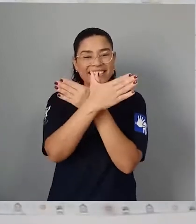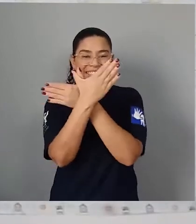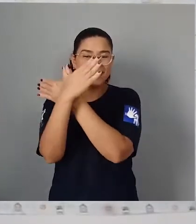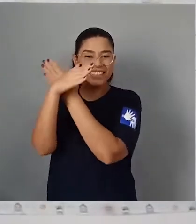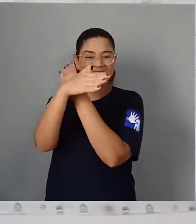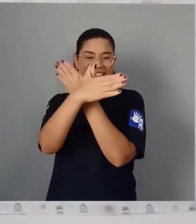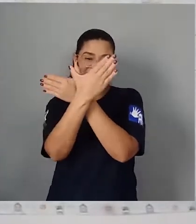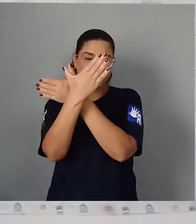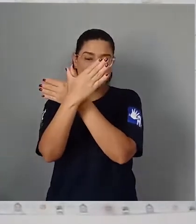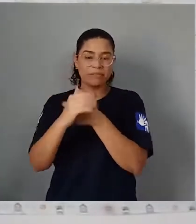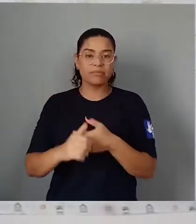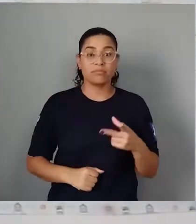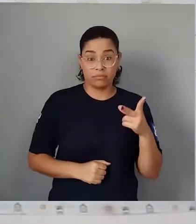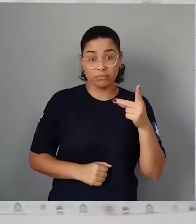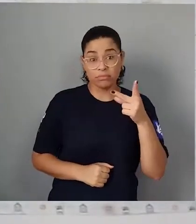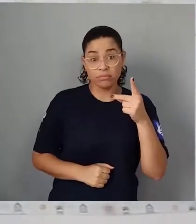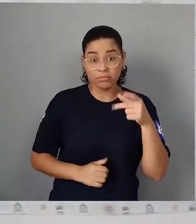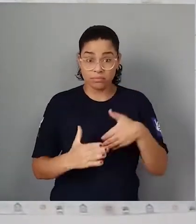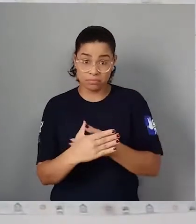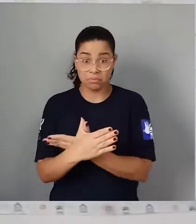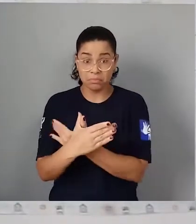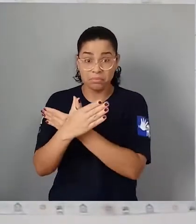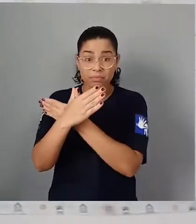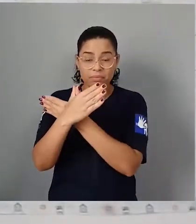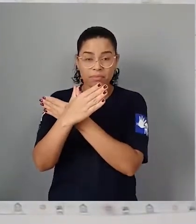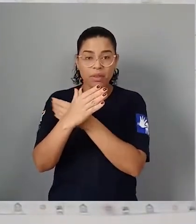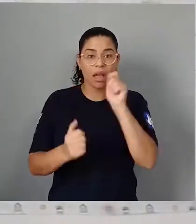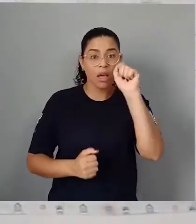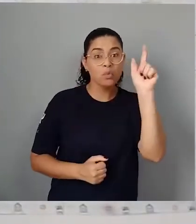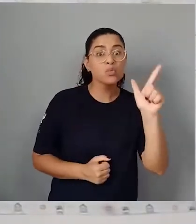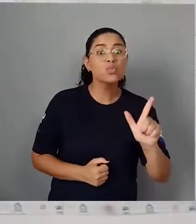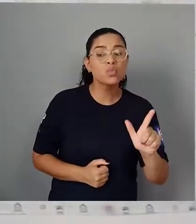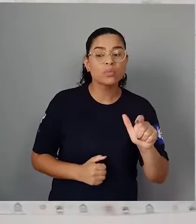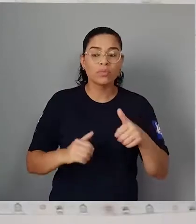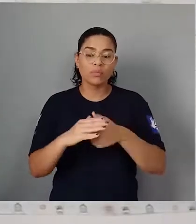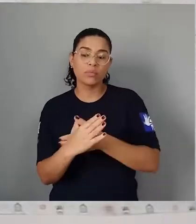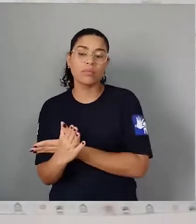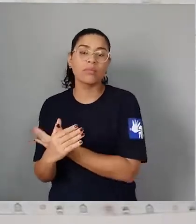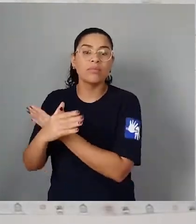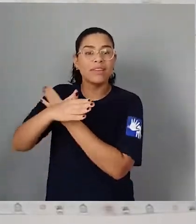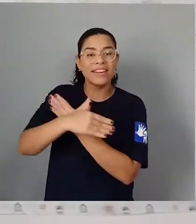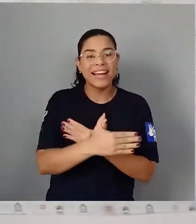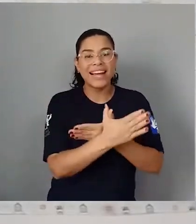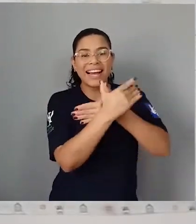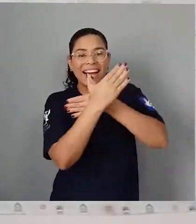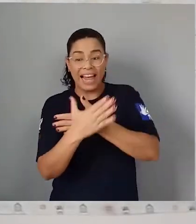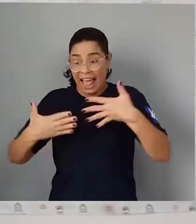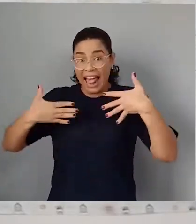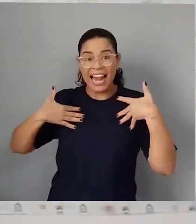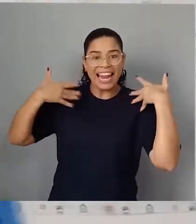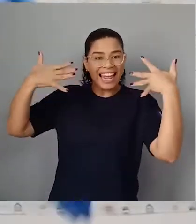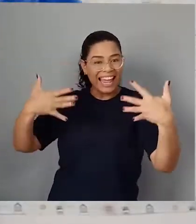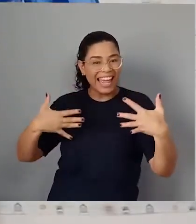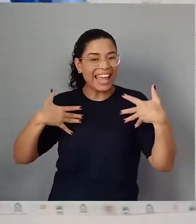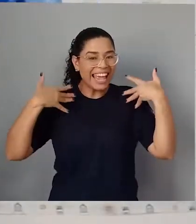Foi amor A azul Muito alegre E ativa Nos empolgou De norte A